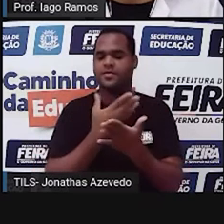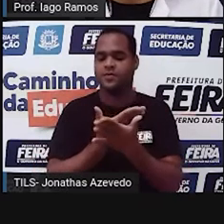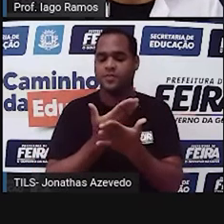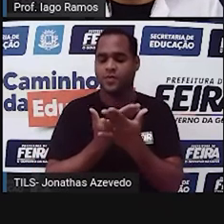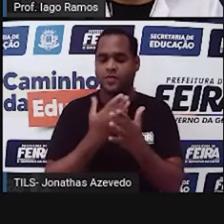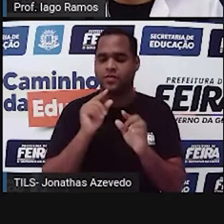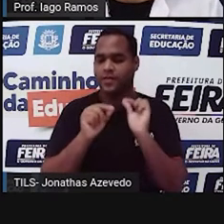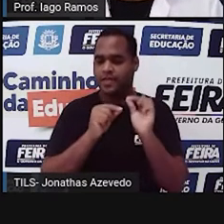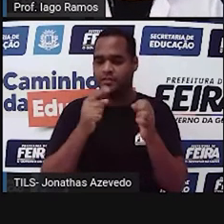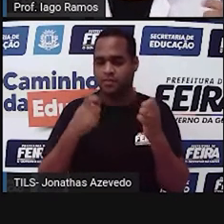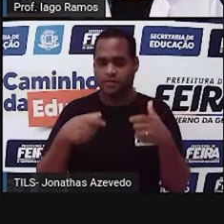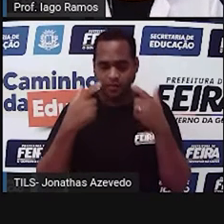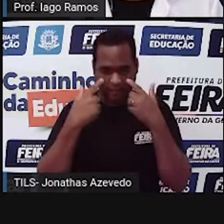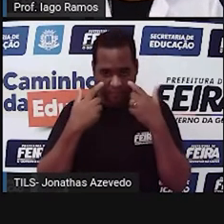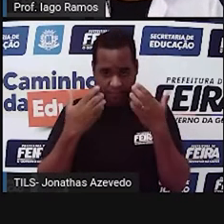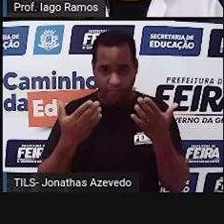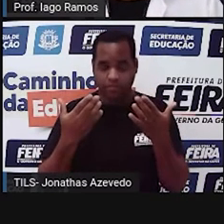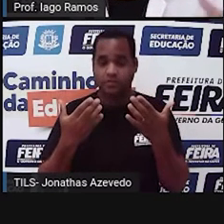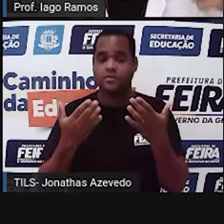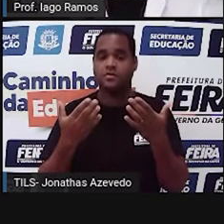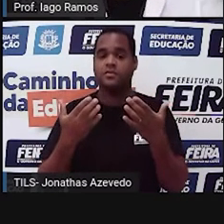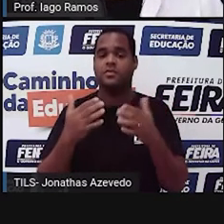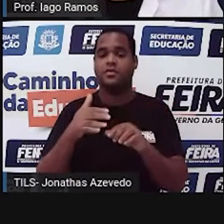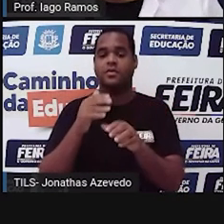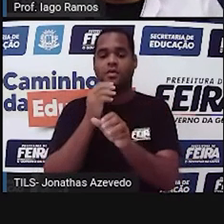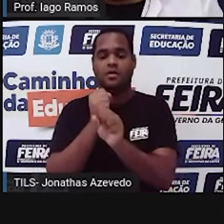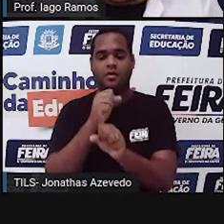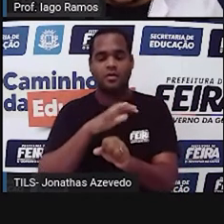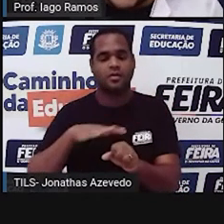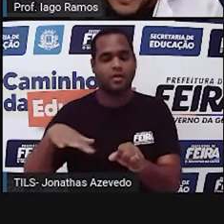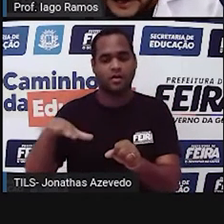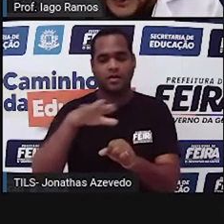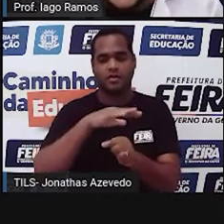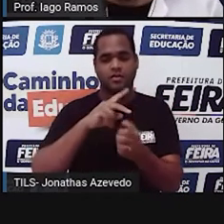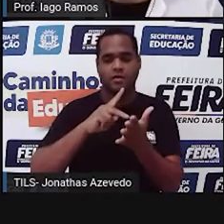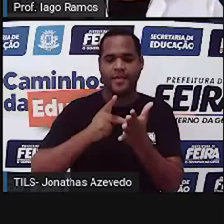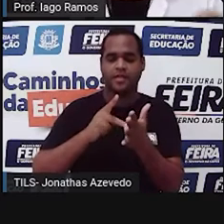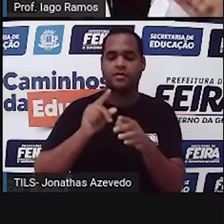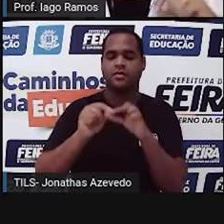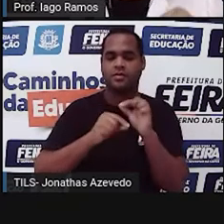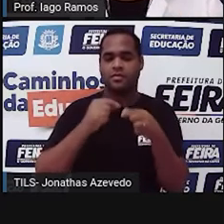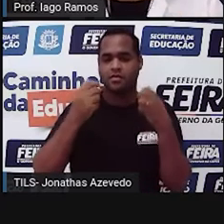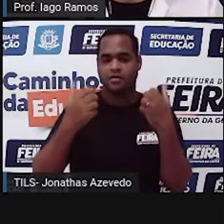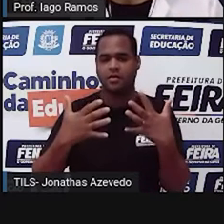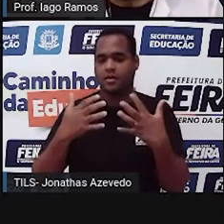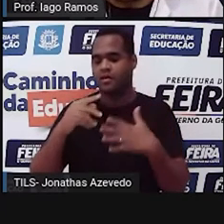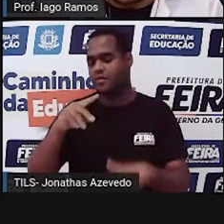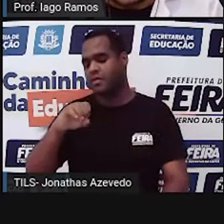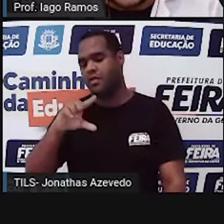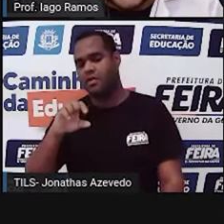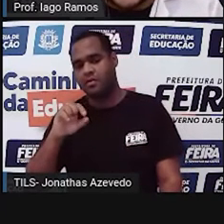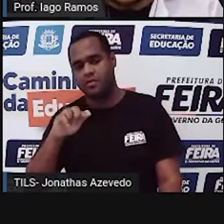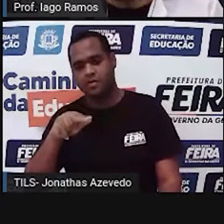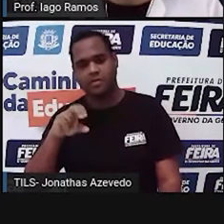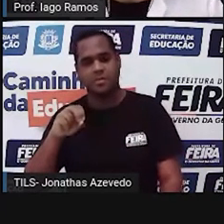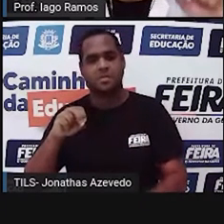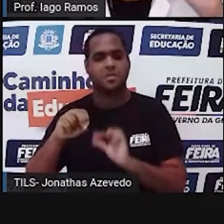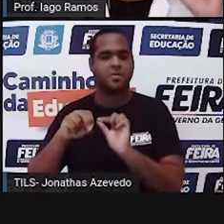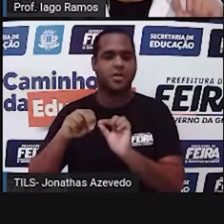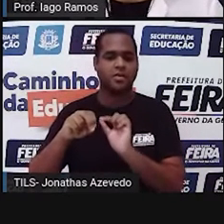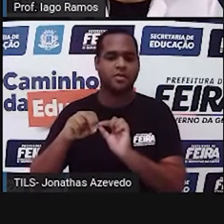já viu, né? O cálculo de área de que figura geométrica plana, de que polígono, né?